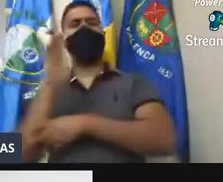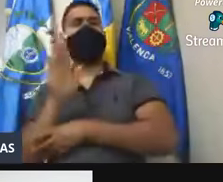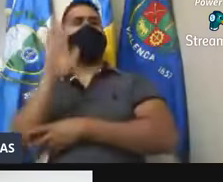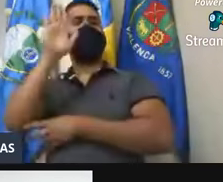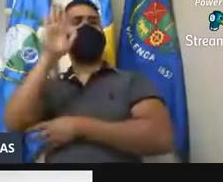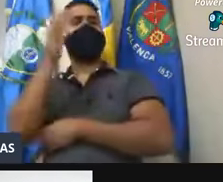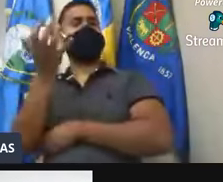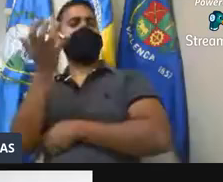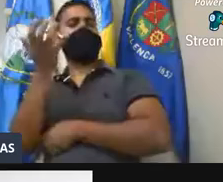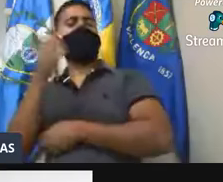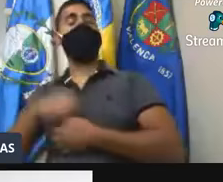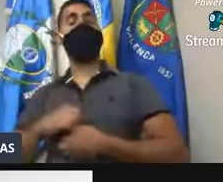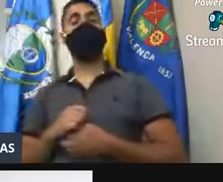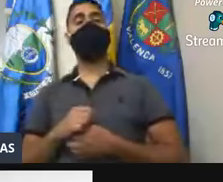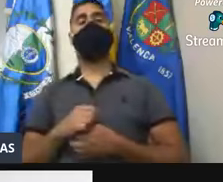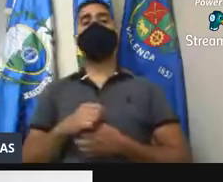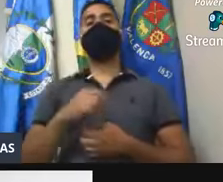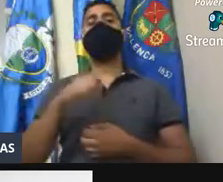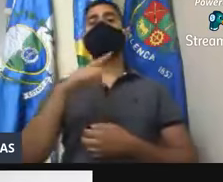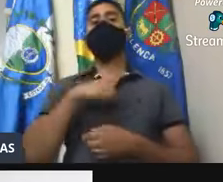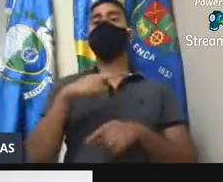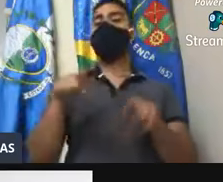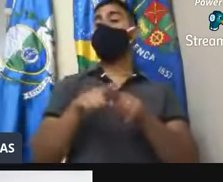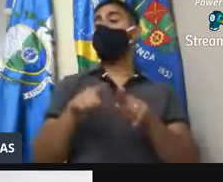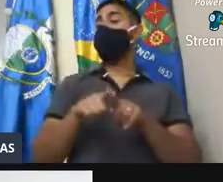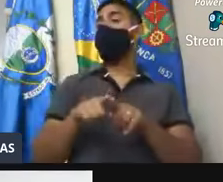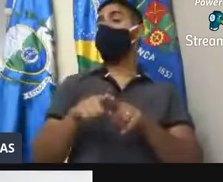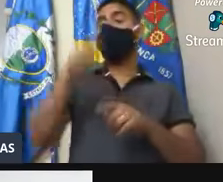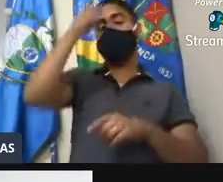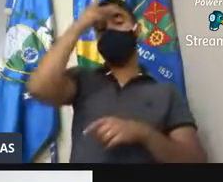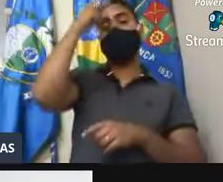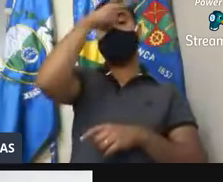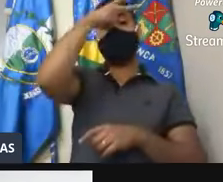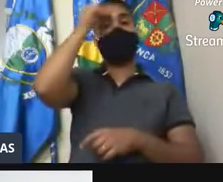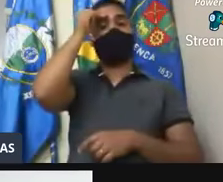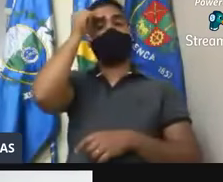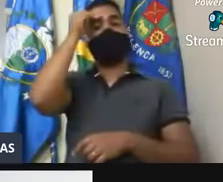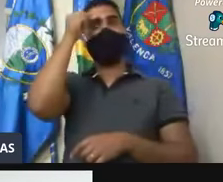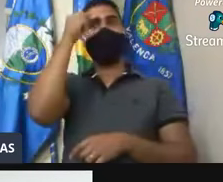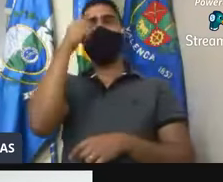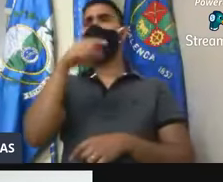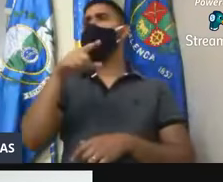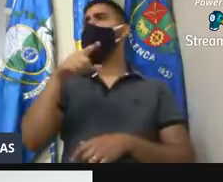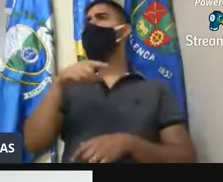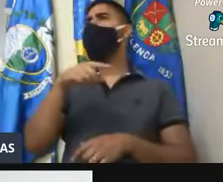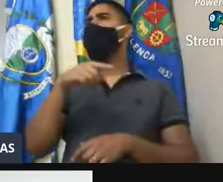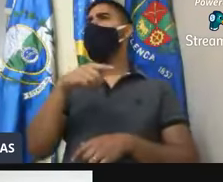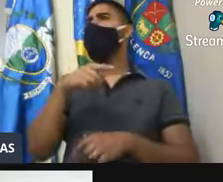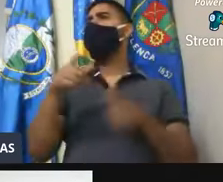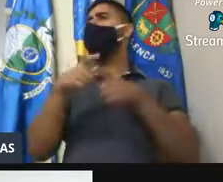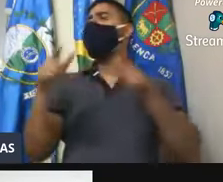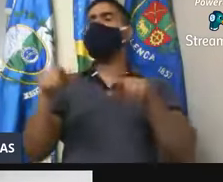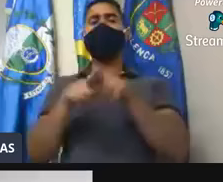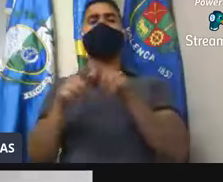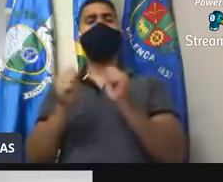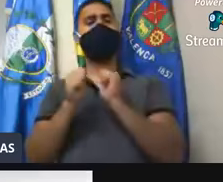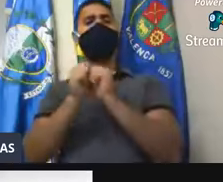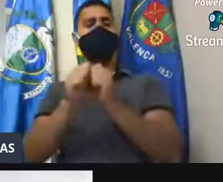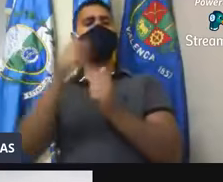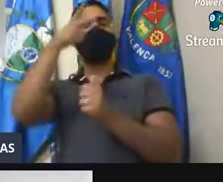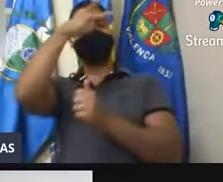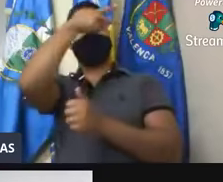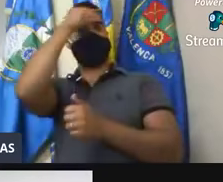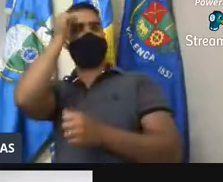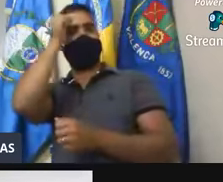candidatos, e temos os nossos candidatos a prefeito. A maioria aqui optou em caminhar com o prefeito e a gente